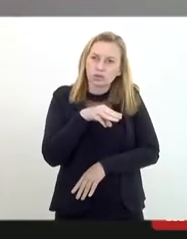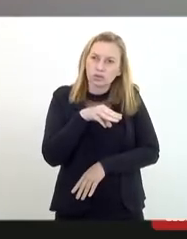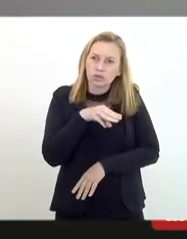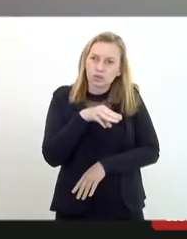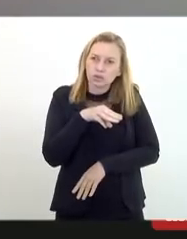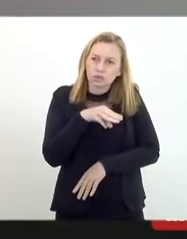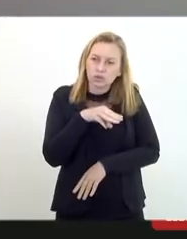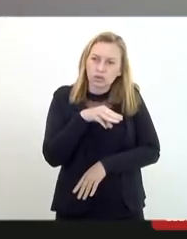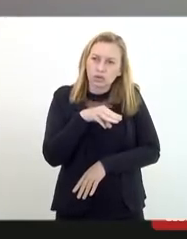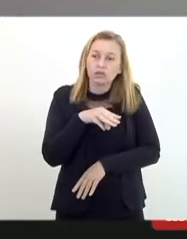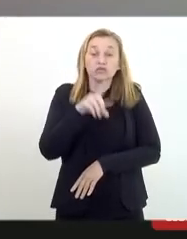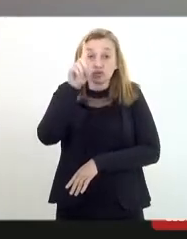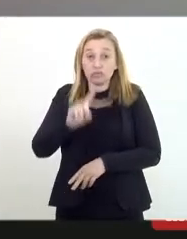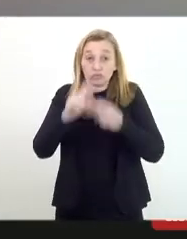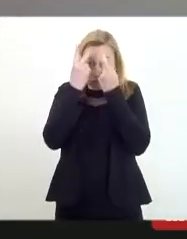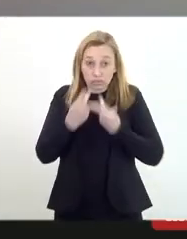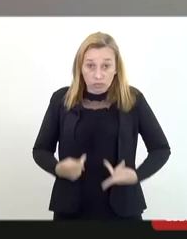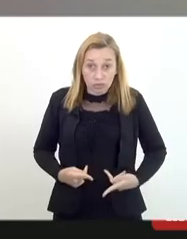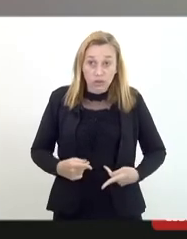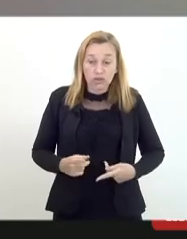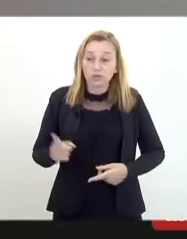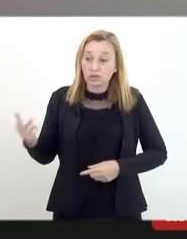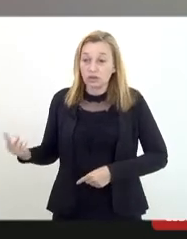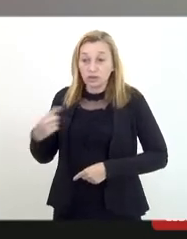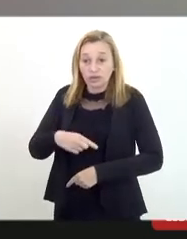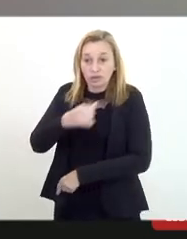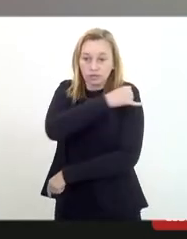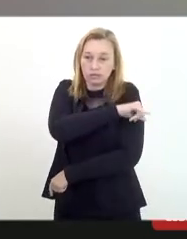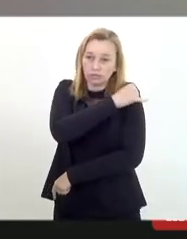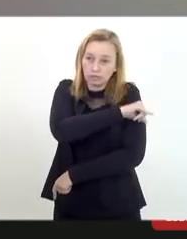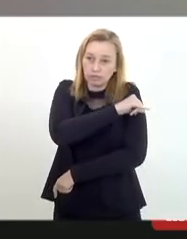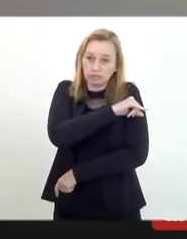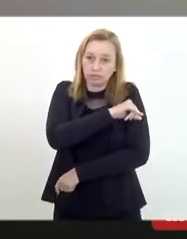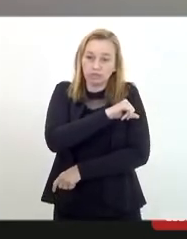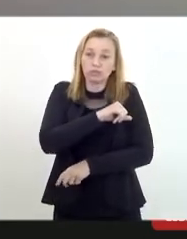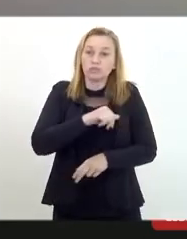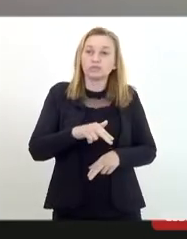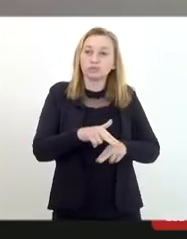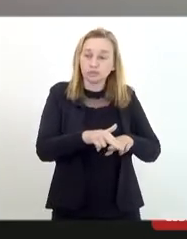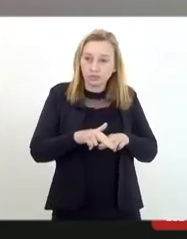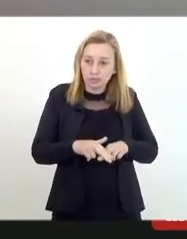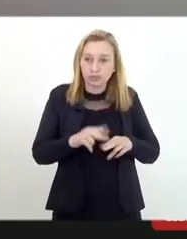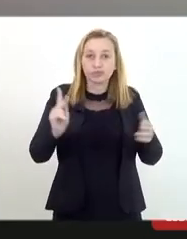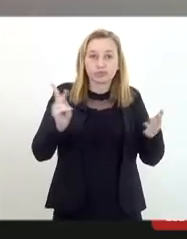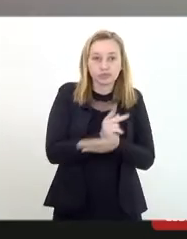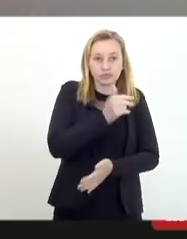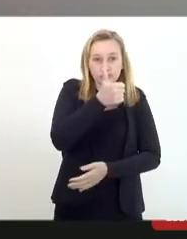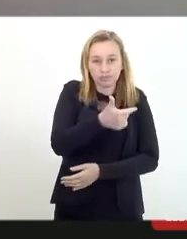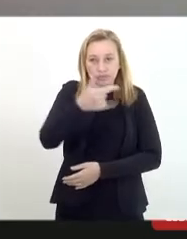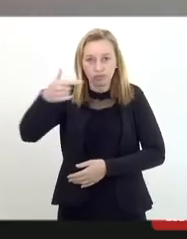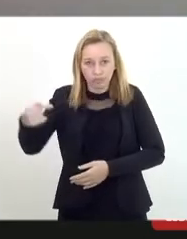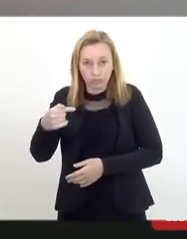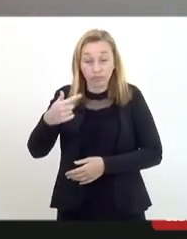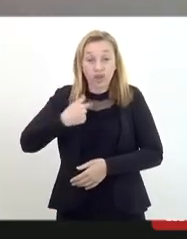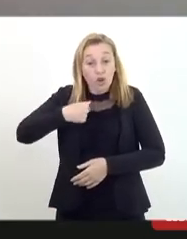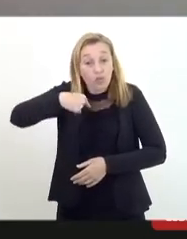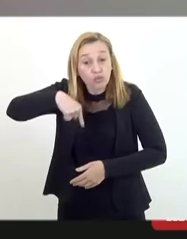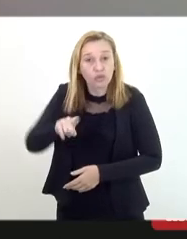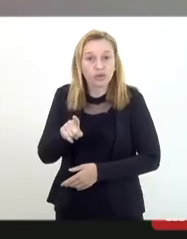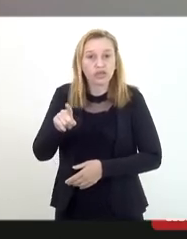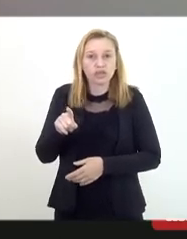dos Direitos Humanos que veio ao Rio de Janeiro, foi por conta dessa situação em 2017 que eu fui